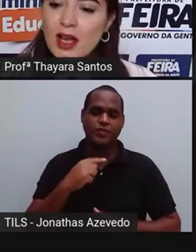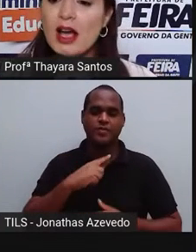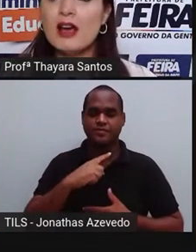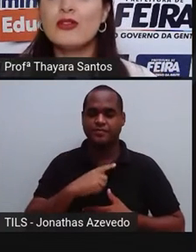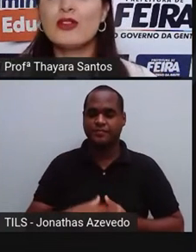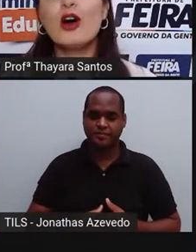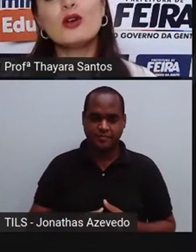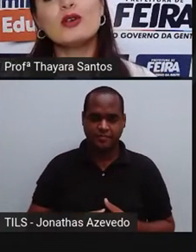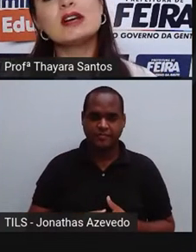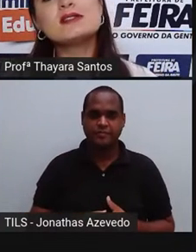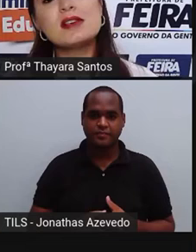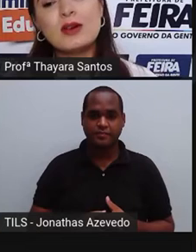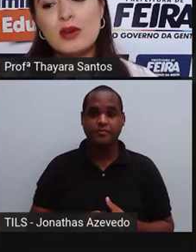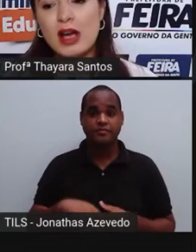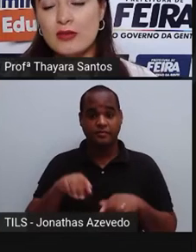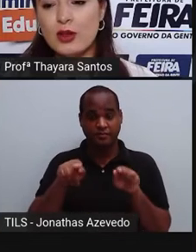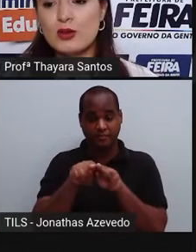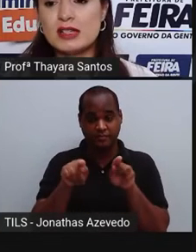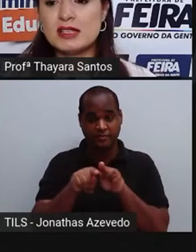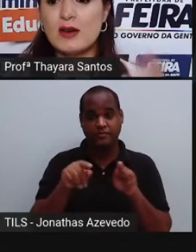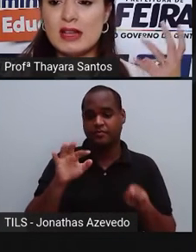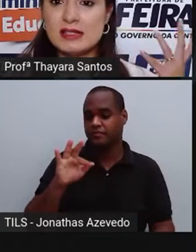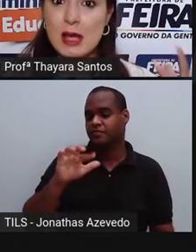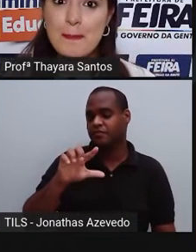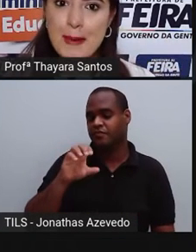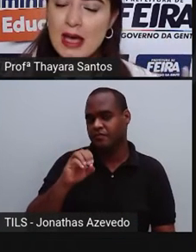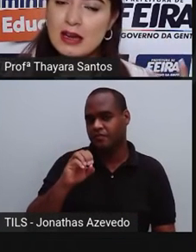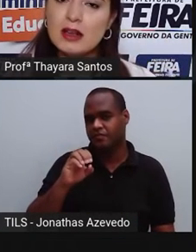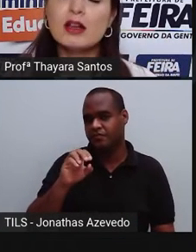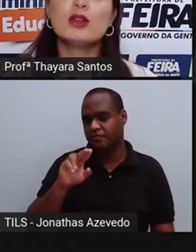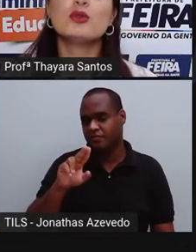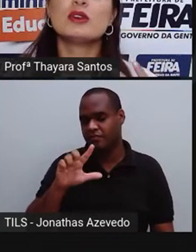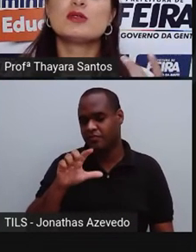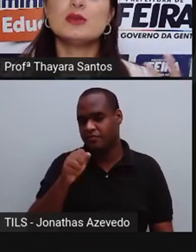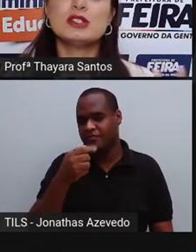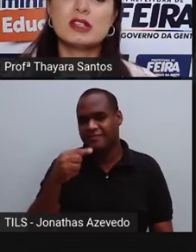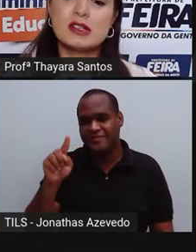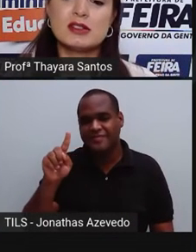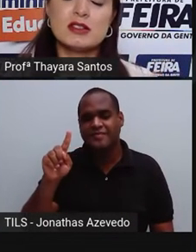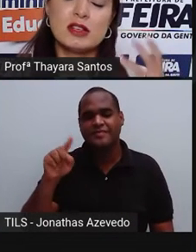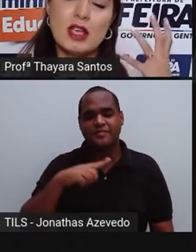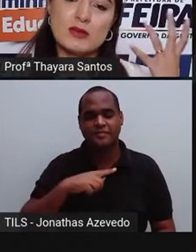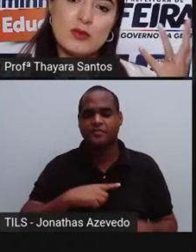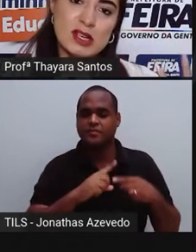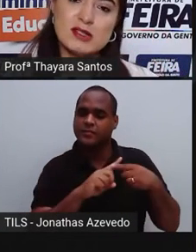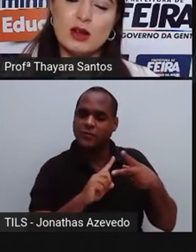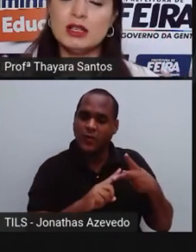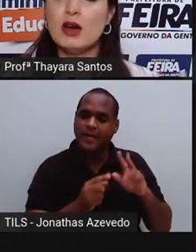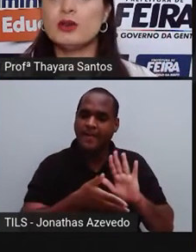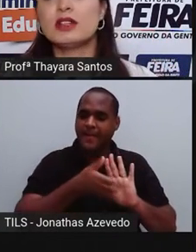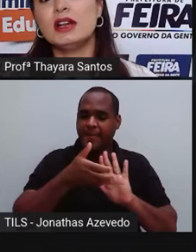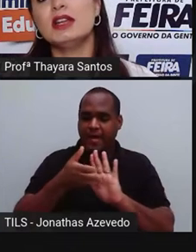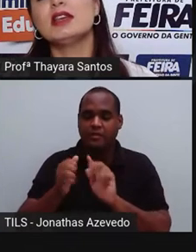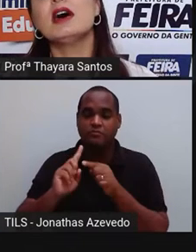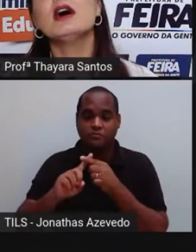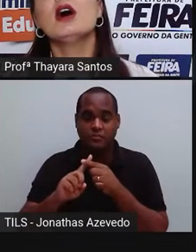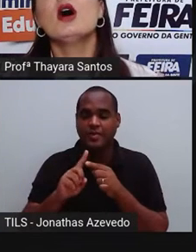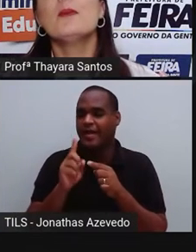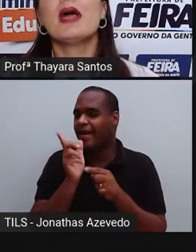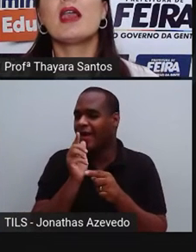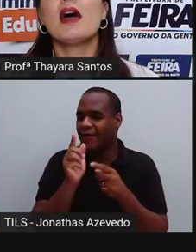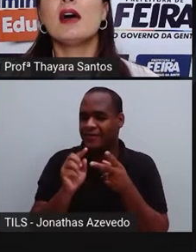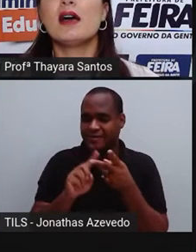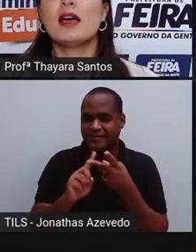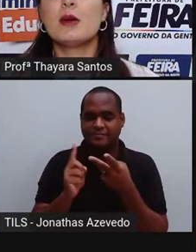também a floculação. A floculação, ela separa duas substâncias, que uma é sólida, a outra é líquida,